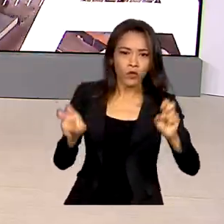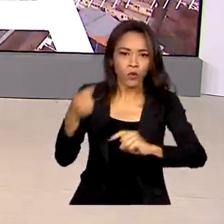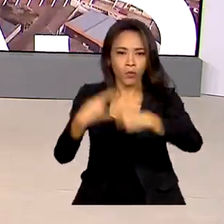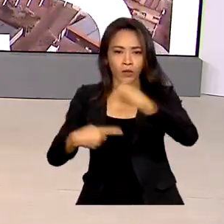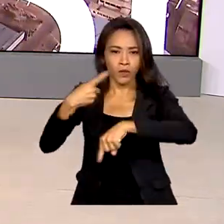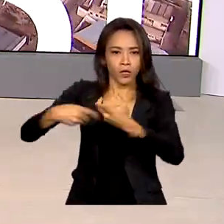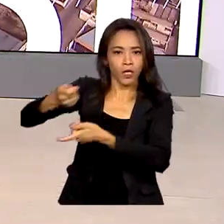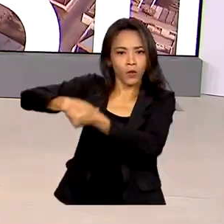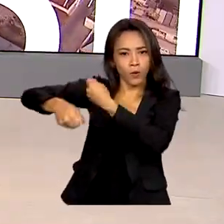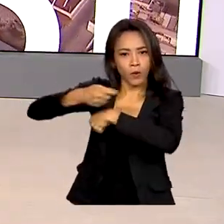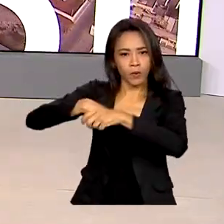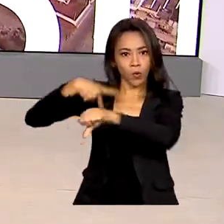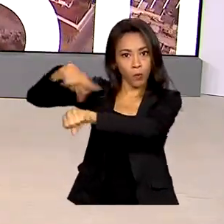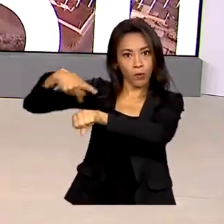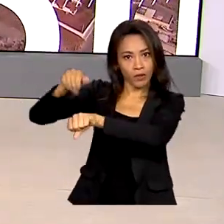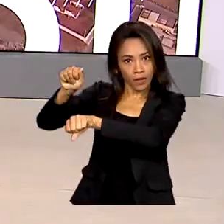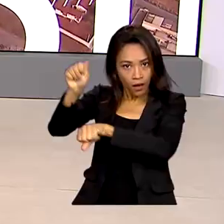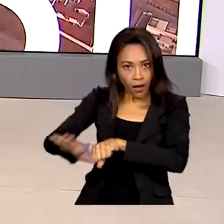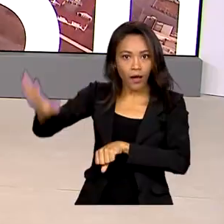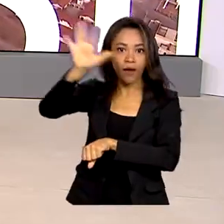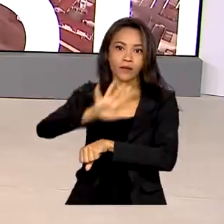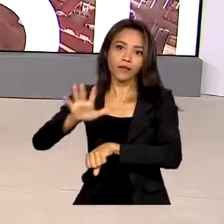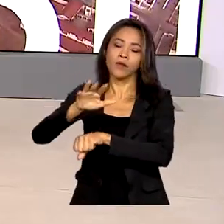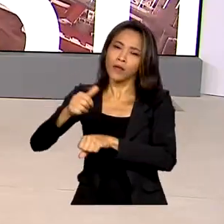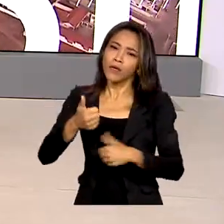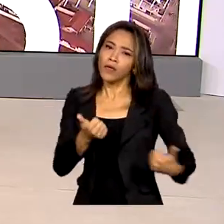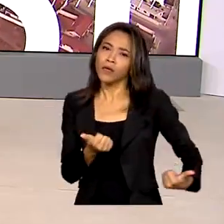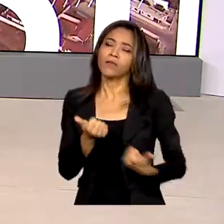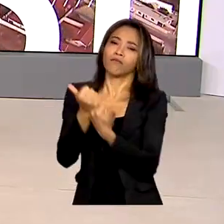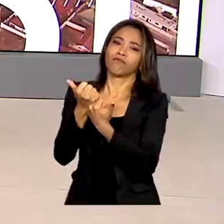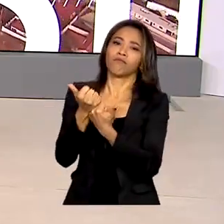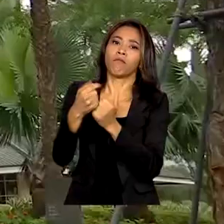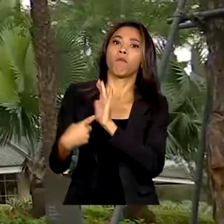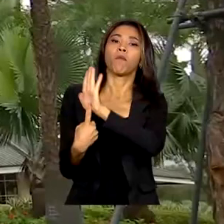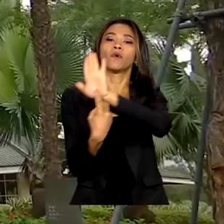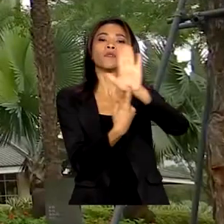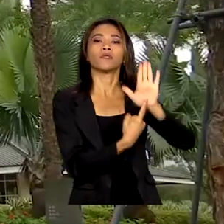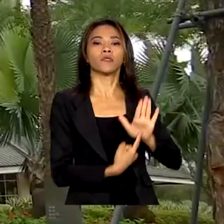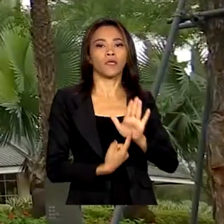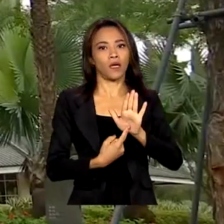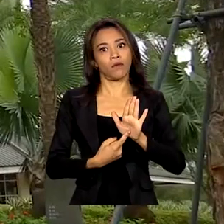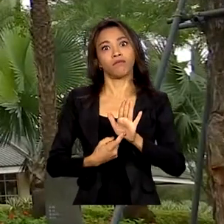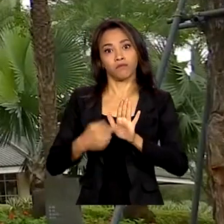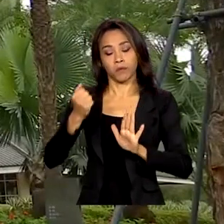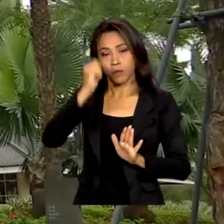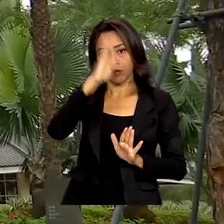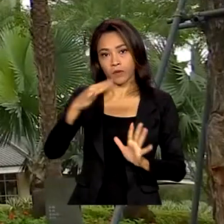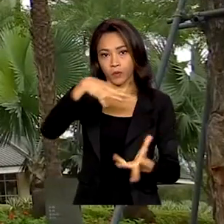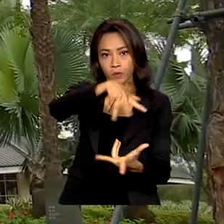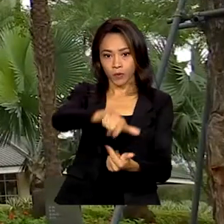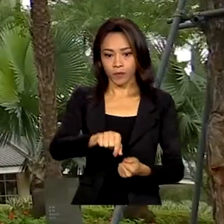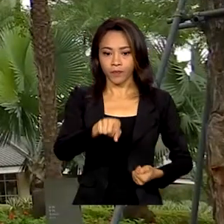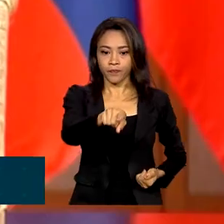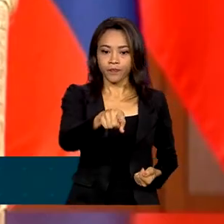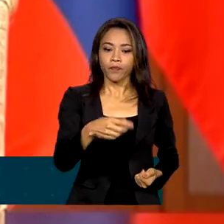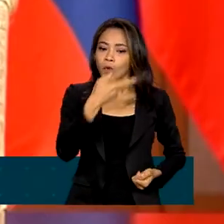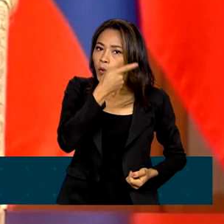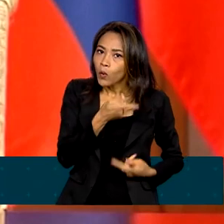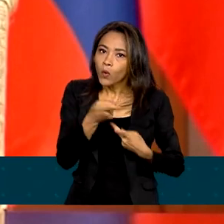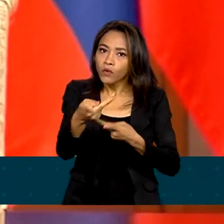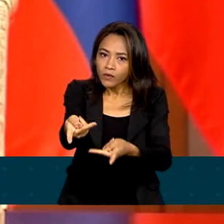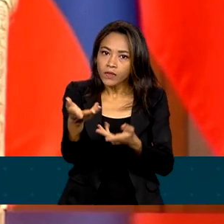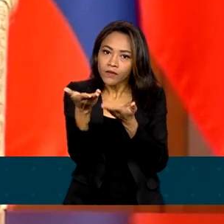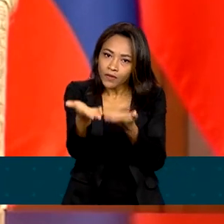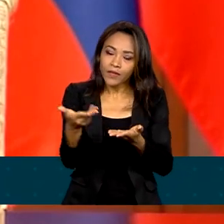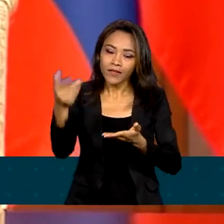o país asiático e reforçar o protagonismo do Brasil no mundo. O convite para a visita foi feito pelo presidente